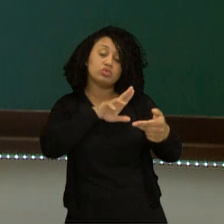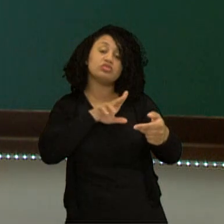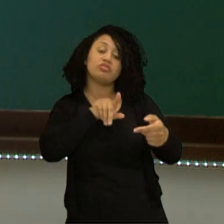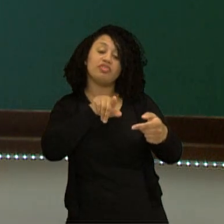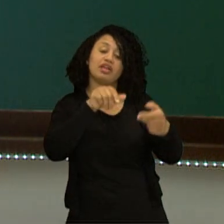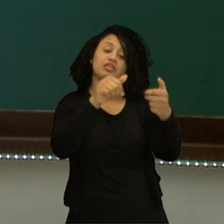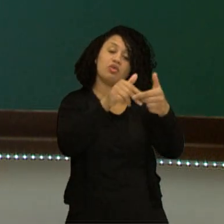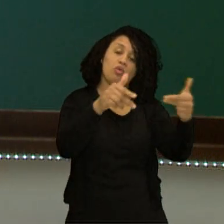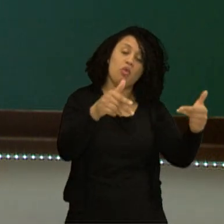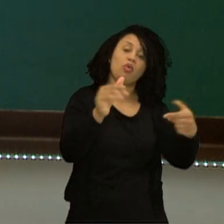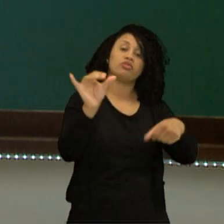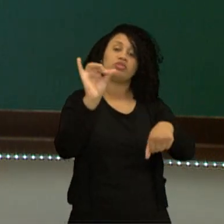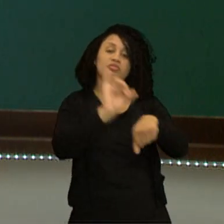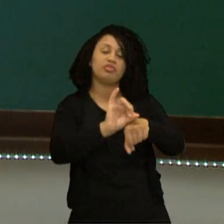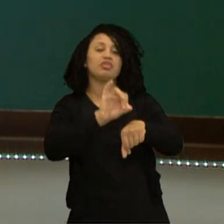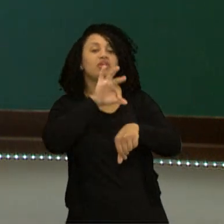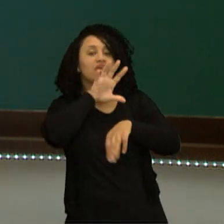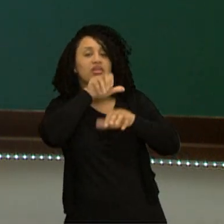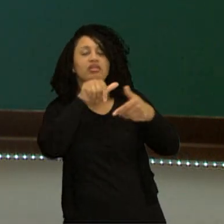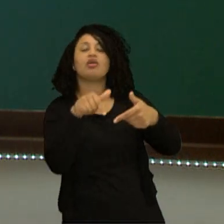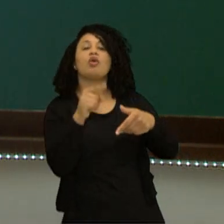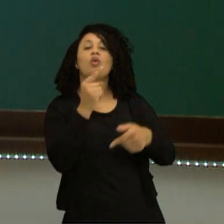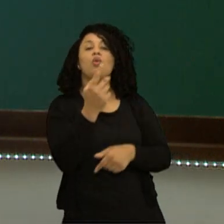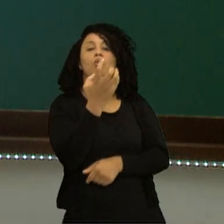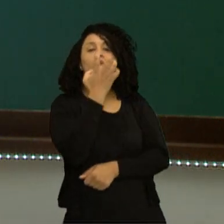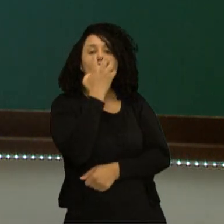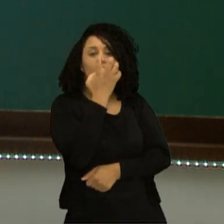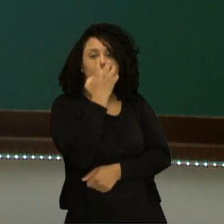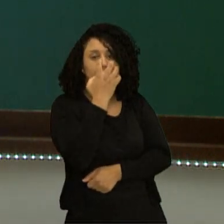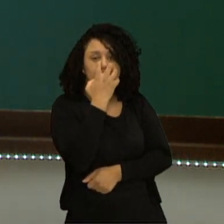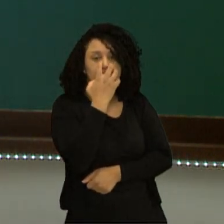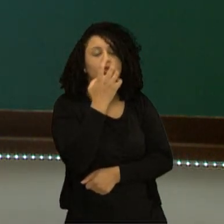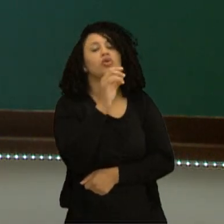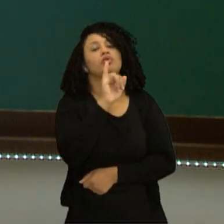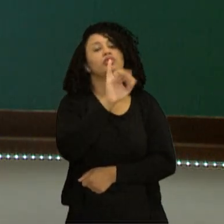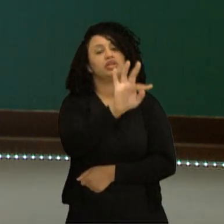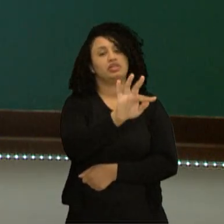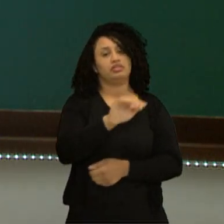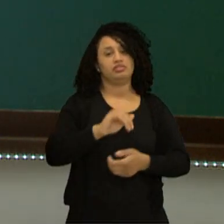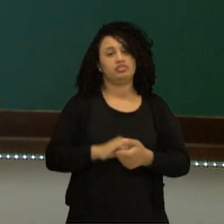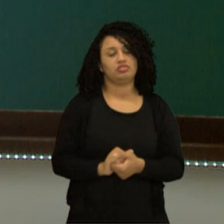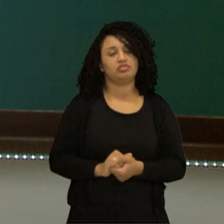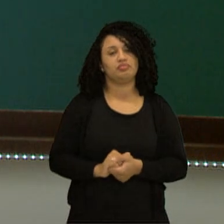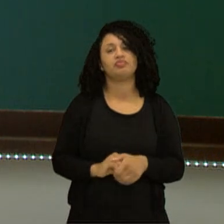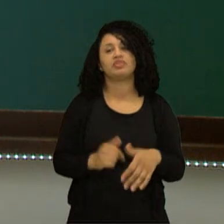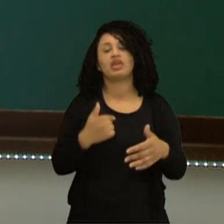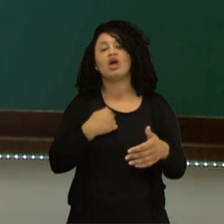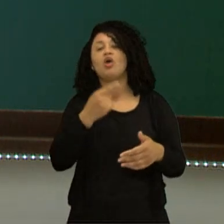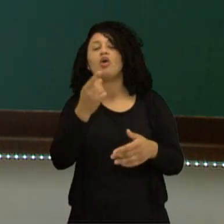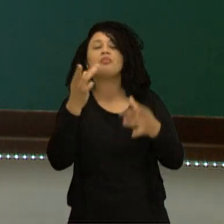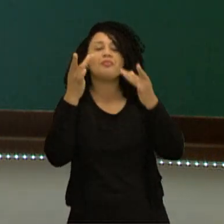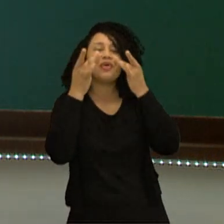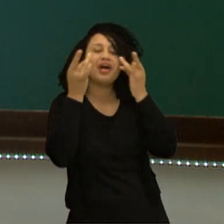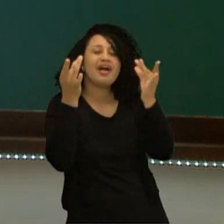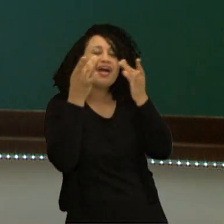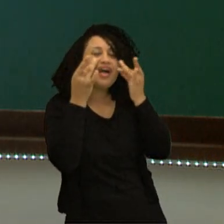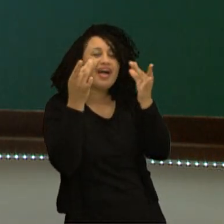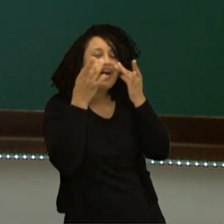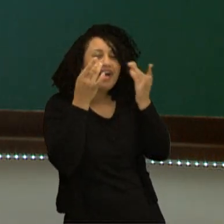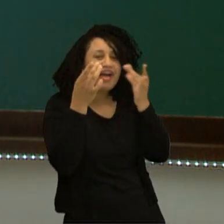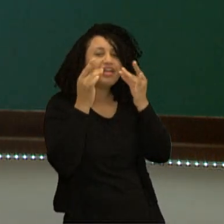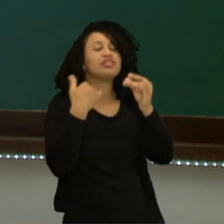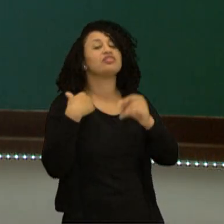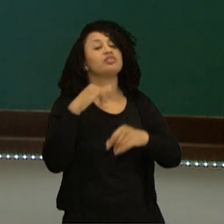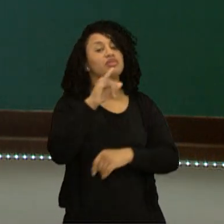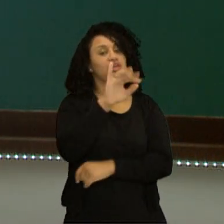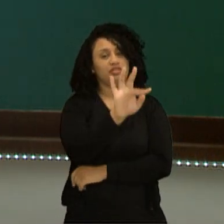singular. Estou falando de um cachorro, eu uso it. Estou falando de uma gatinha, um pet, eu